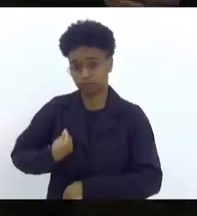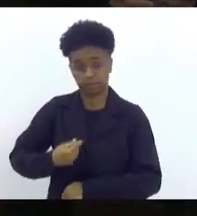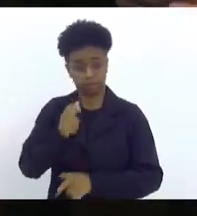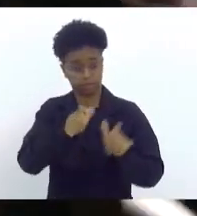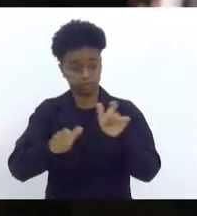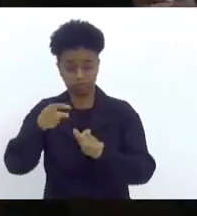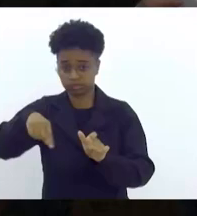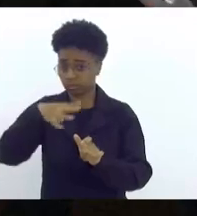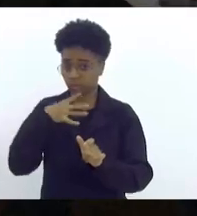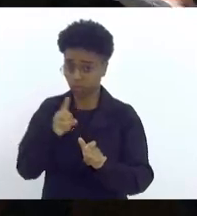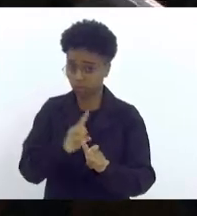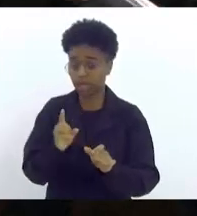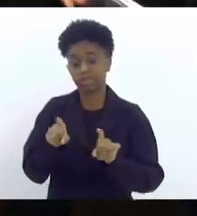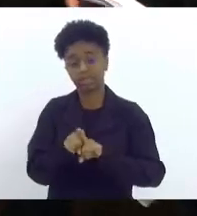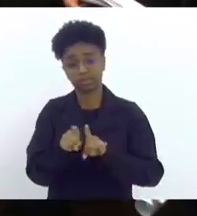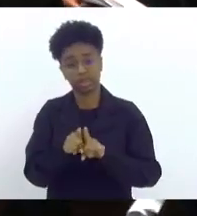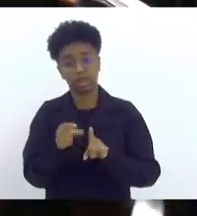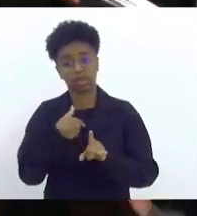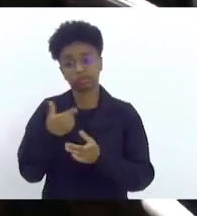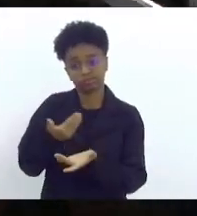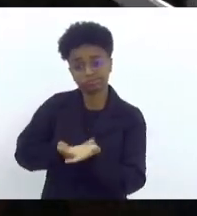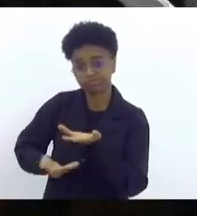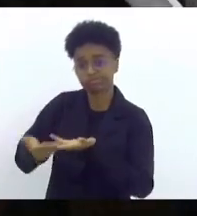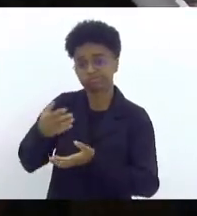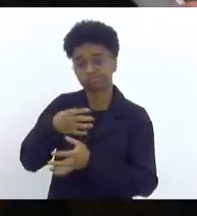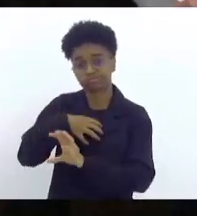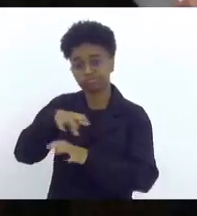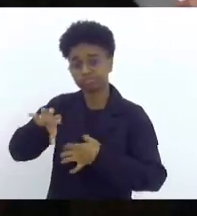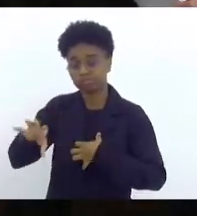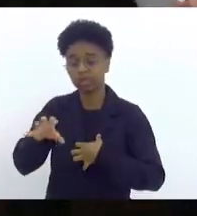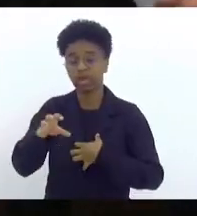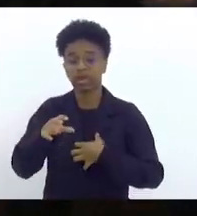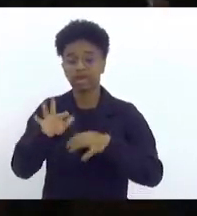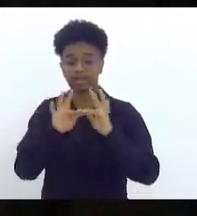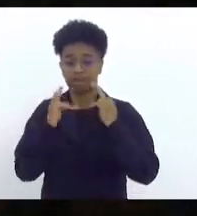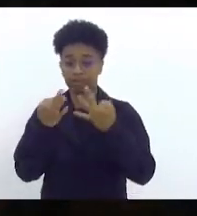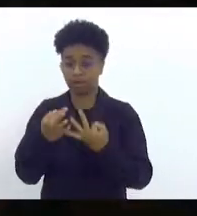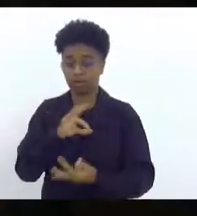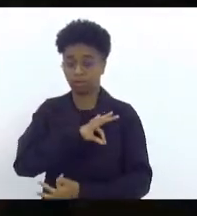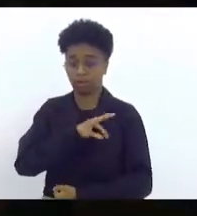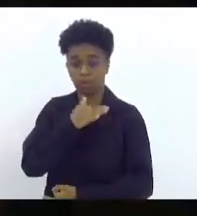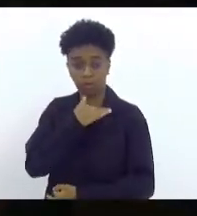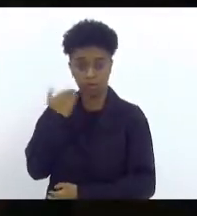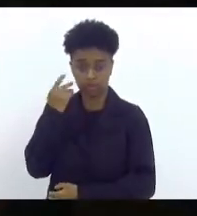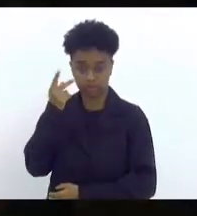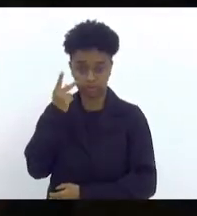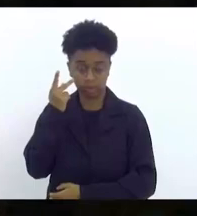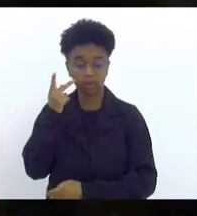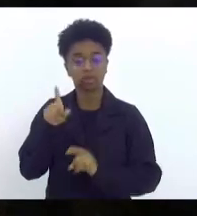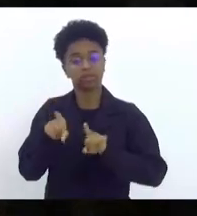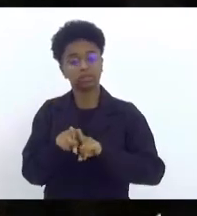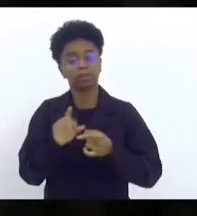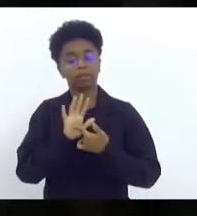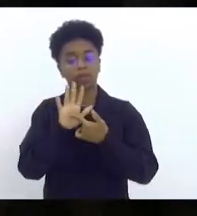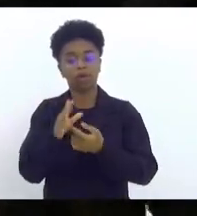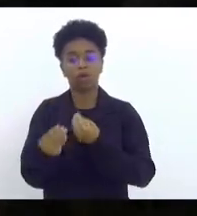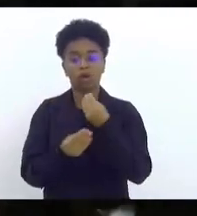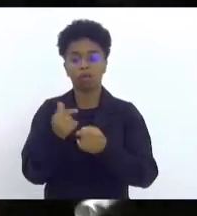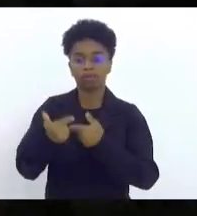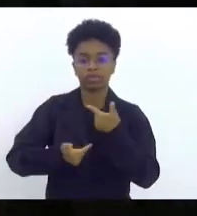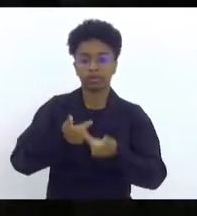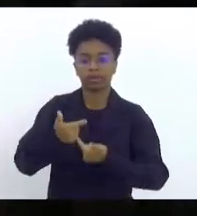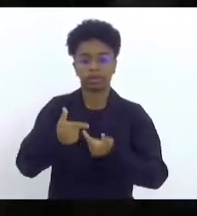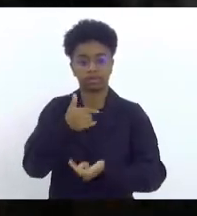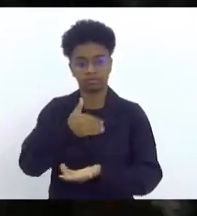E também quero ser solidário com a família do policial morto em São Paulo e destacar o trabalho do secretário estadual